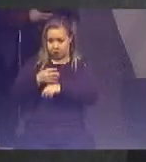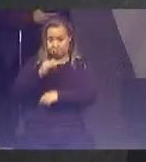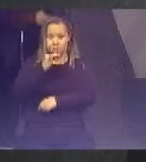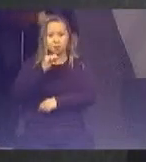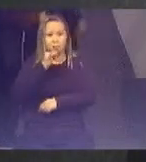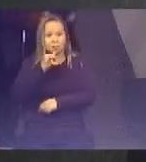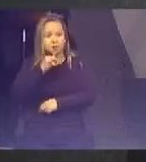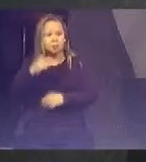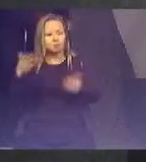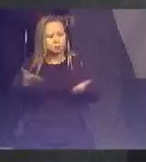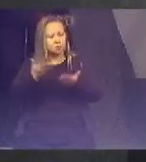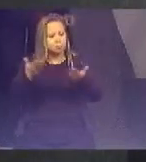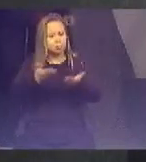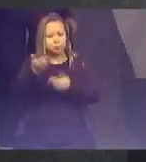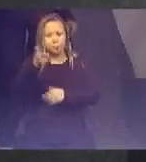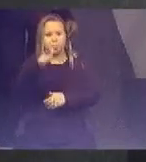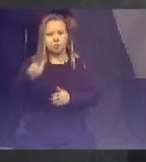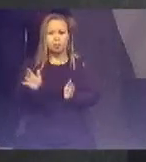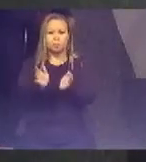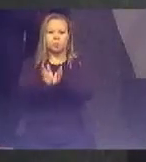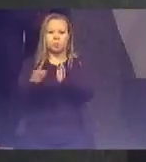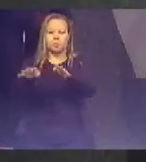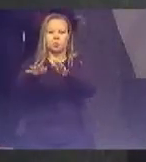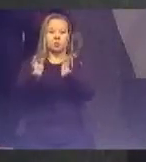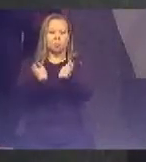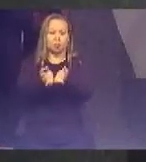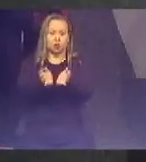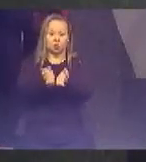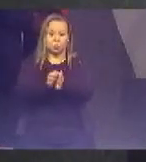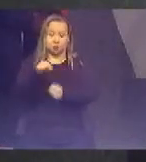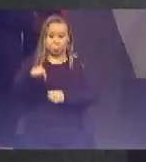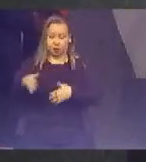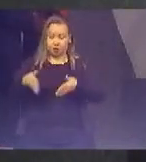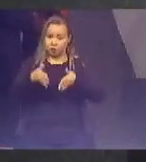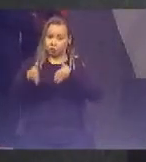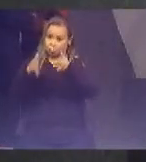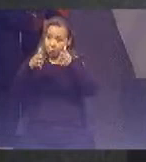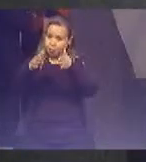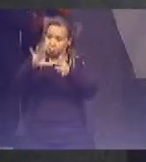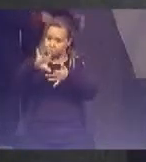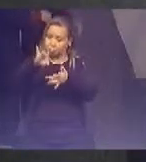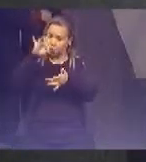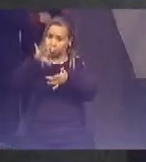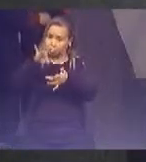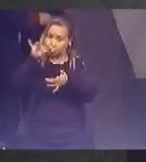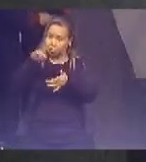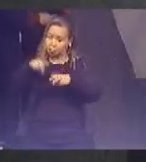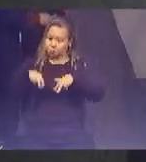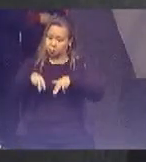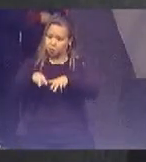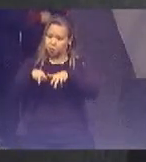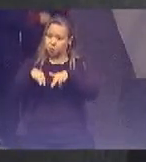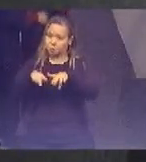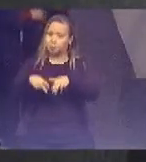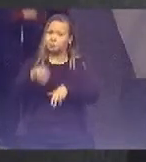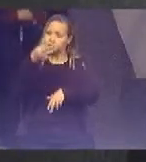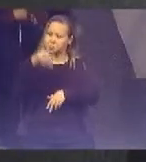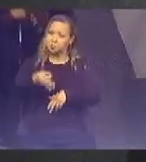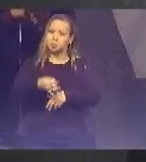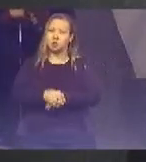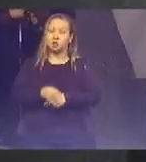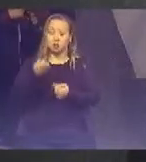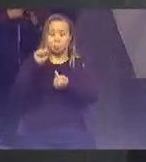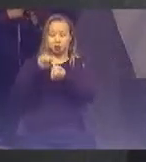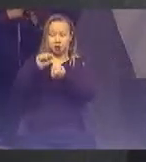e induzindo outros órgãos a se aprimorar Esse é o caminho que escolhemos trilhar e que consideramos mais adequado Nosso